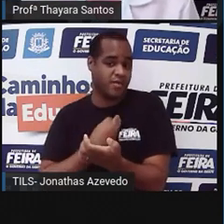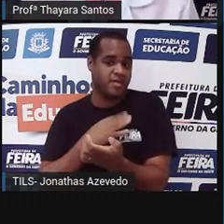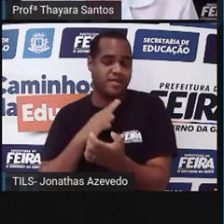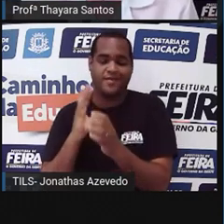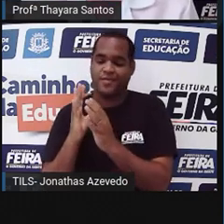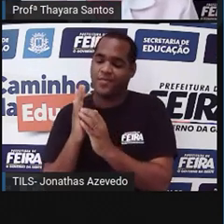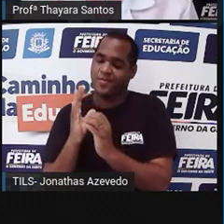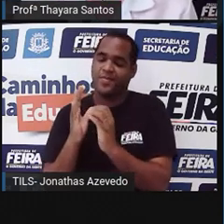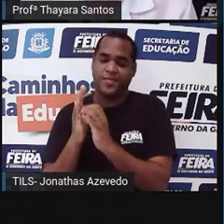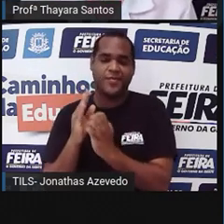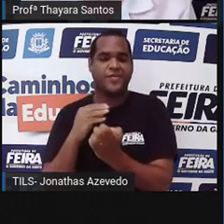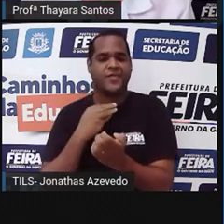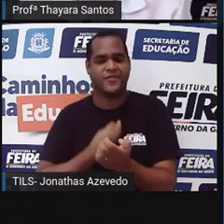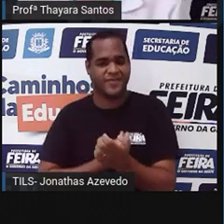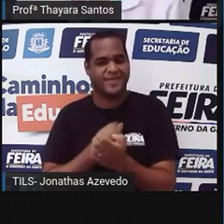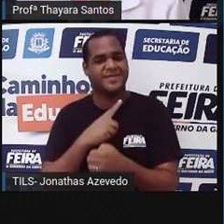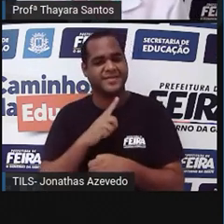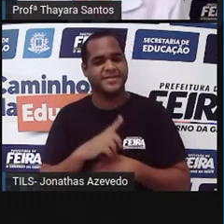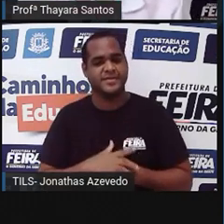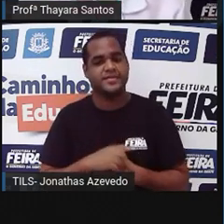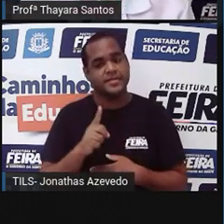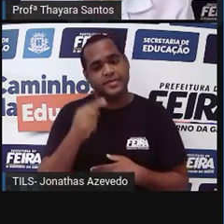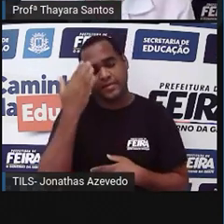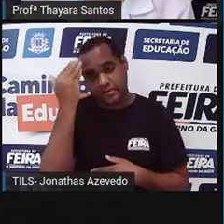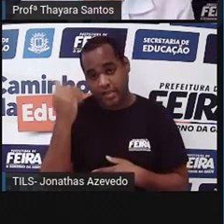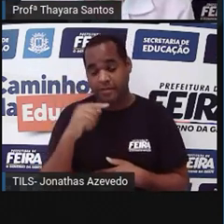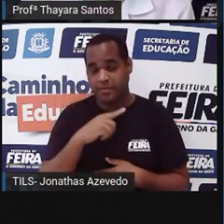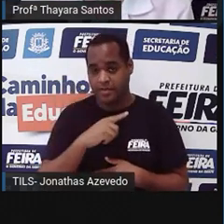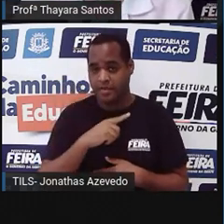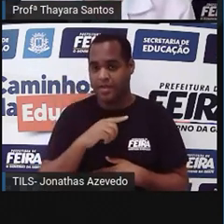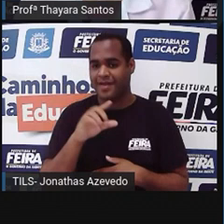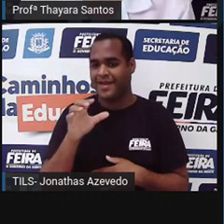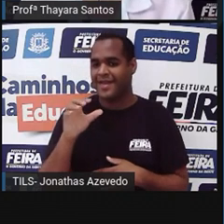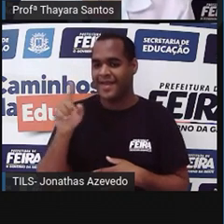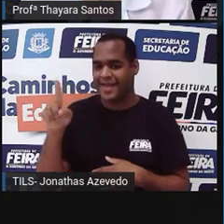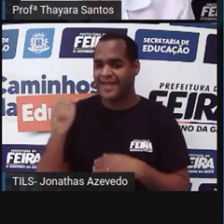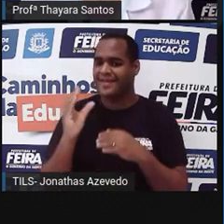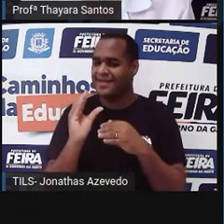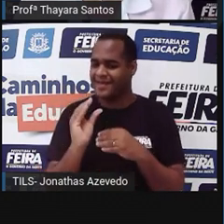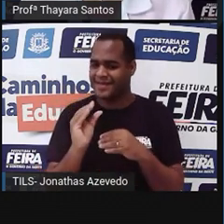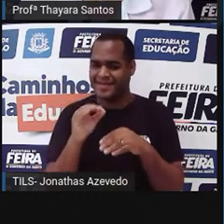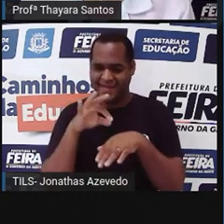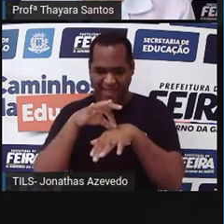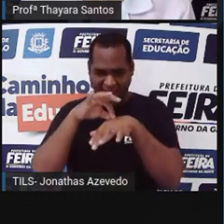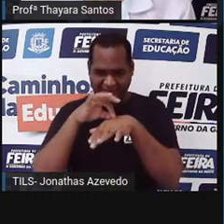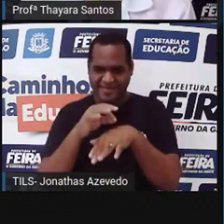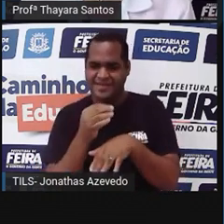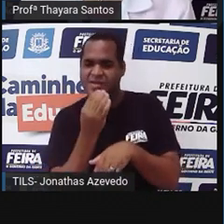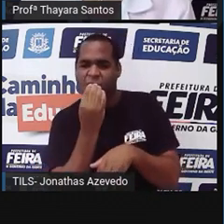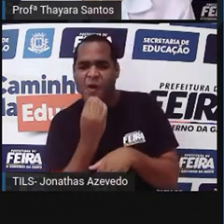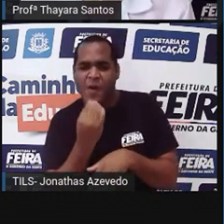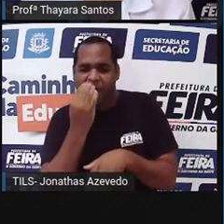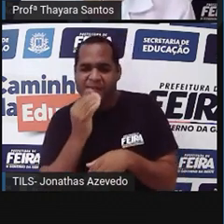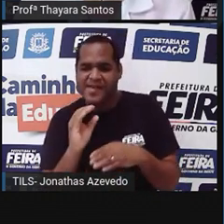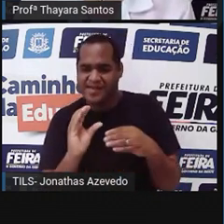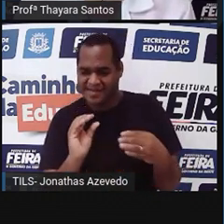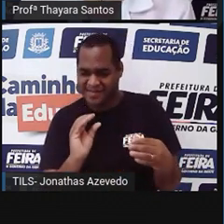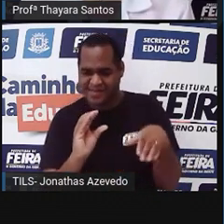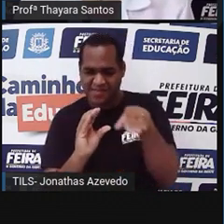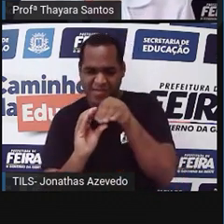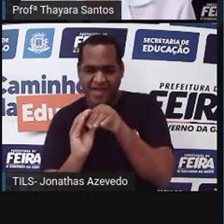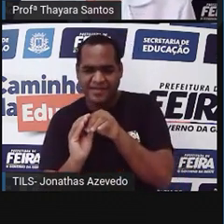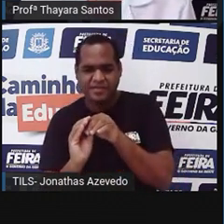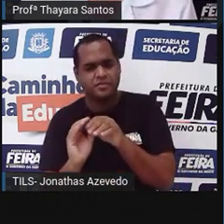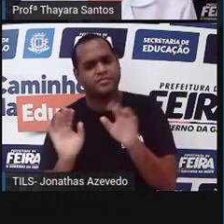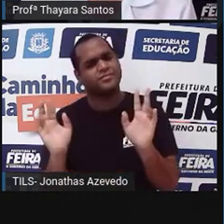Então, é isso que vocês precisam saber aí. Então, não repetam mais que as plantas carnívoras, elas se alimentam de outros seres